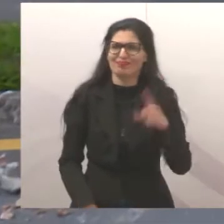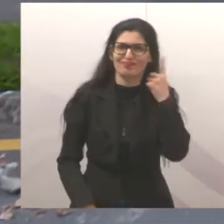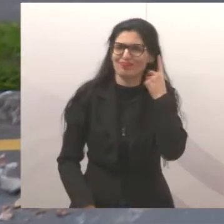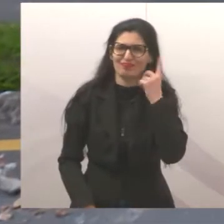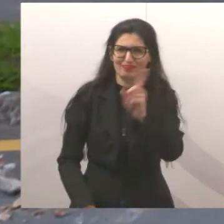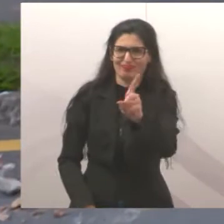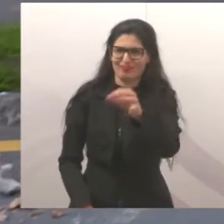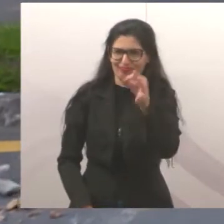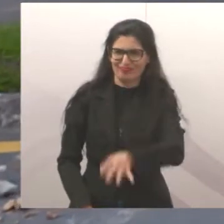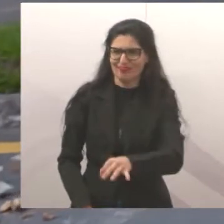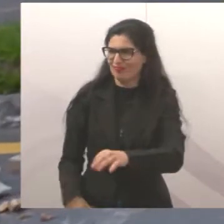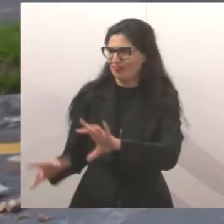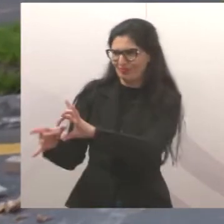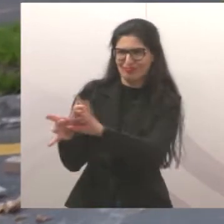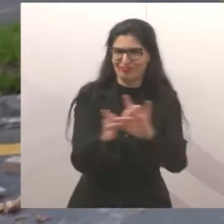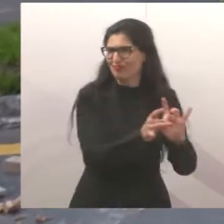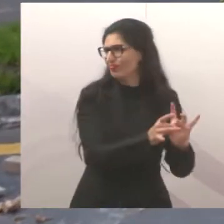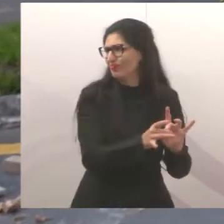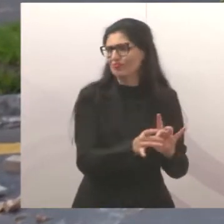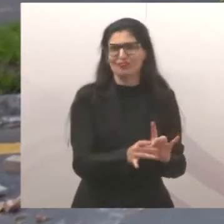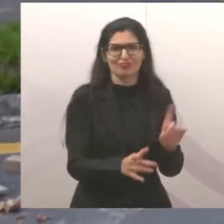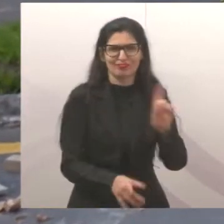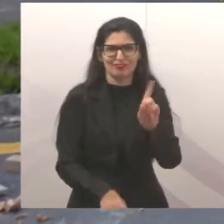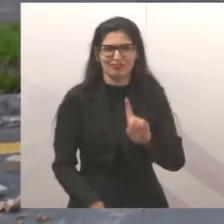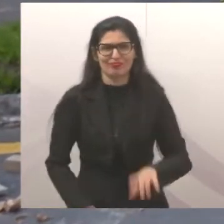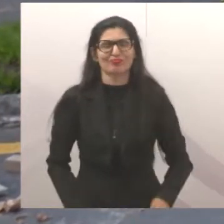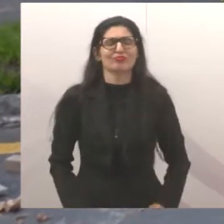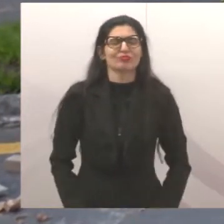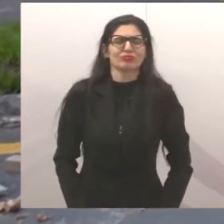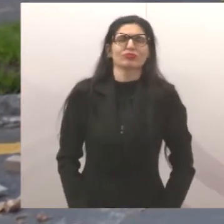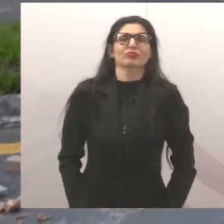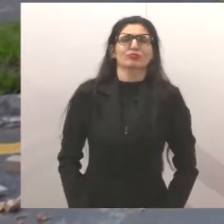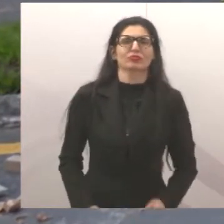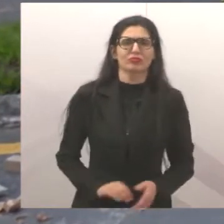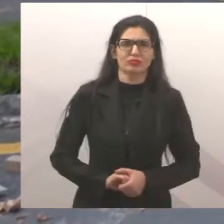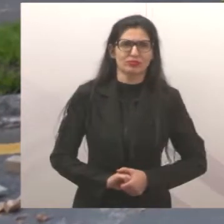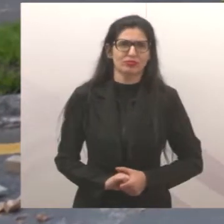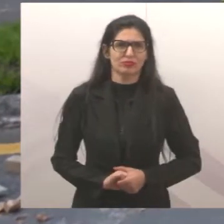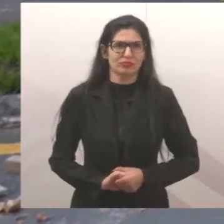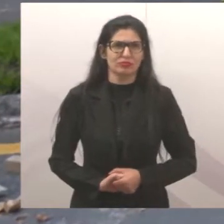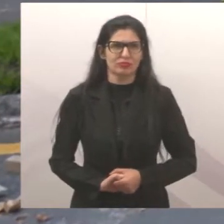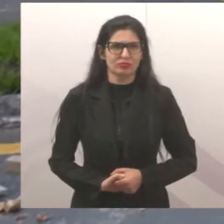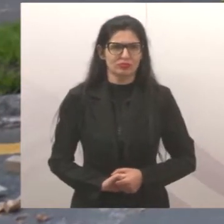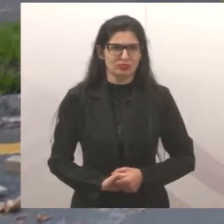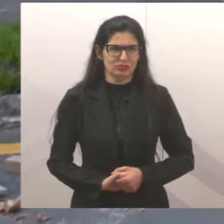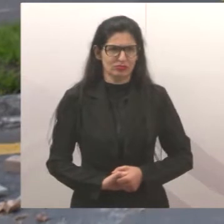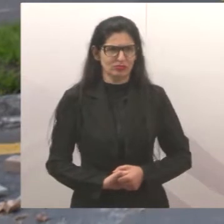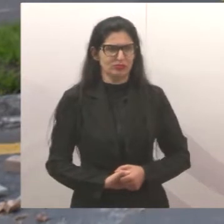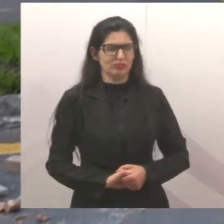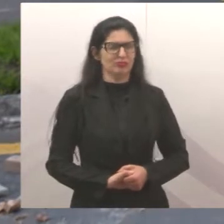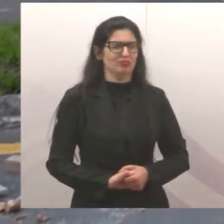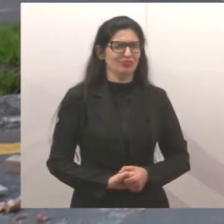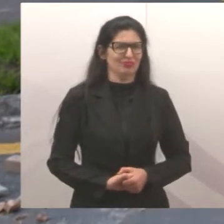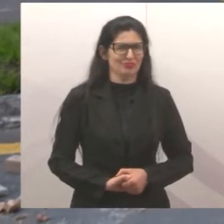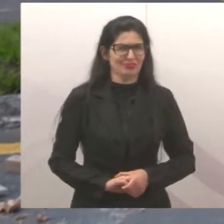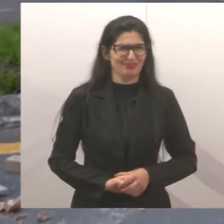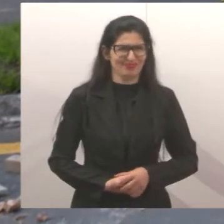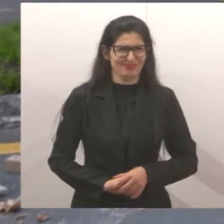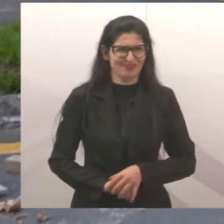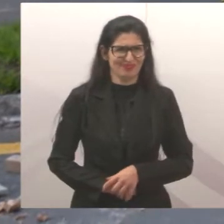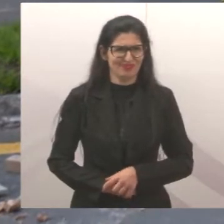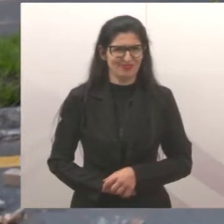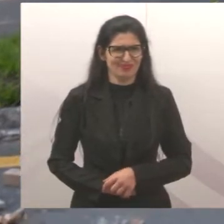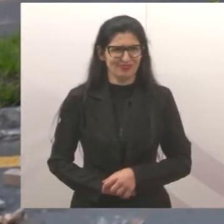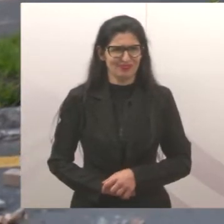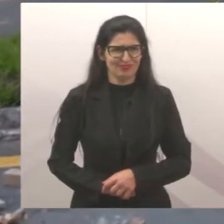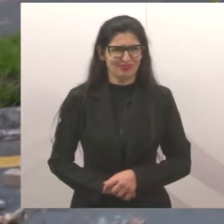não adianta algum? É, não adianta. Não adianta. Então, vamos ver se agora, depois desse acidente que aconteceu, que se possa ser que faça um esforço e faça,